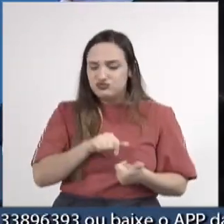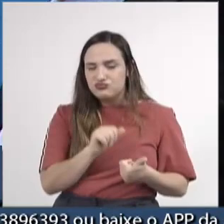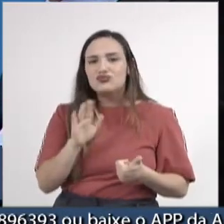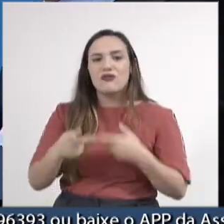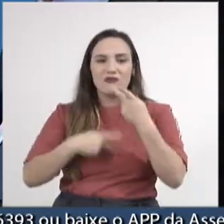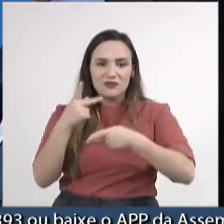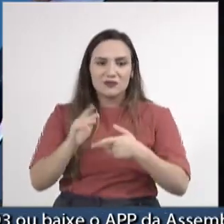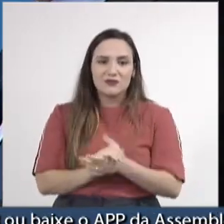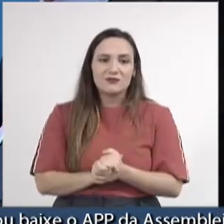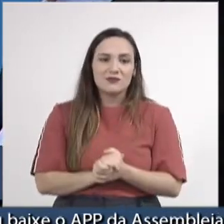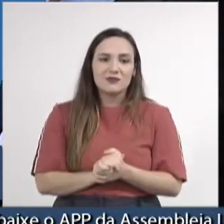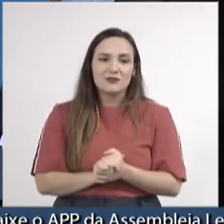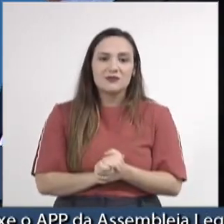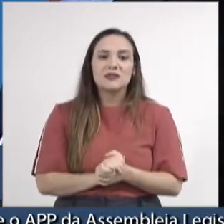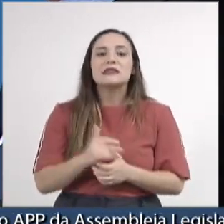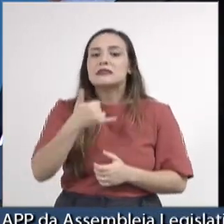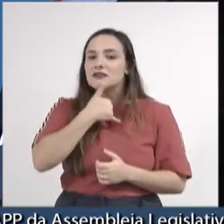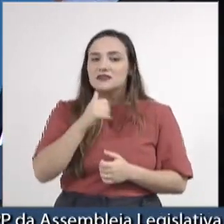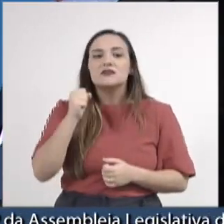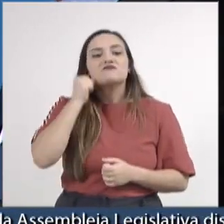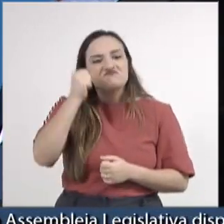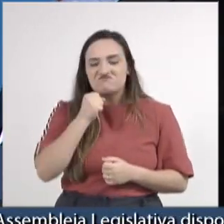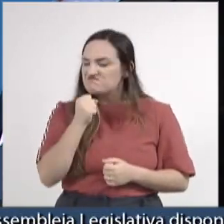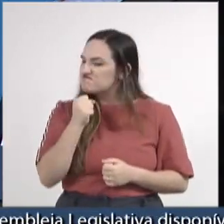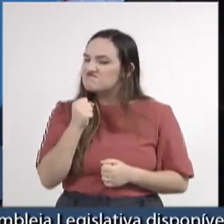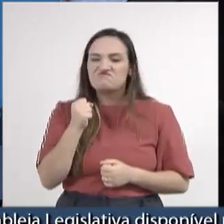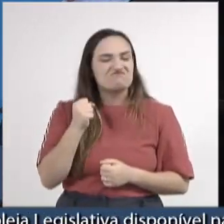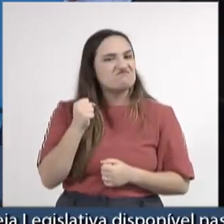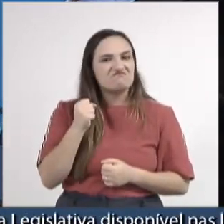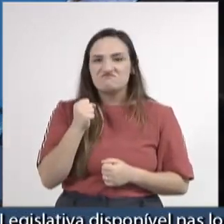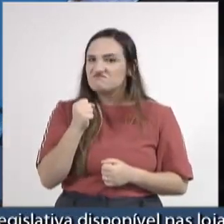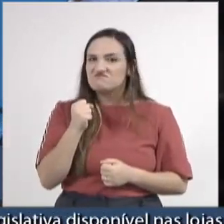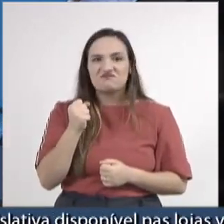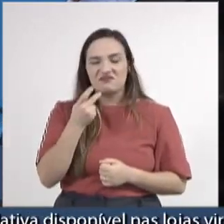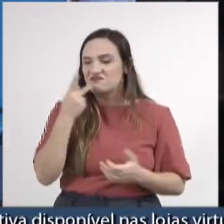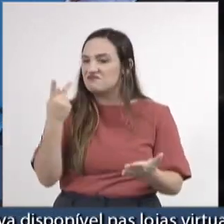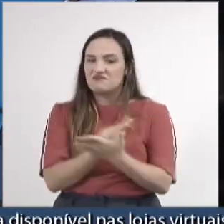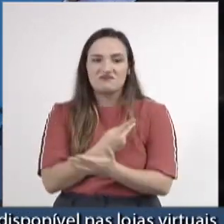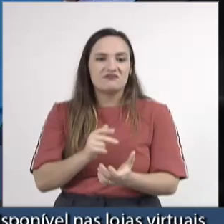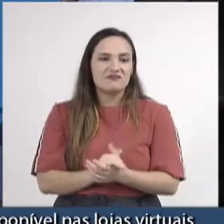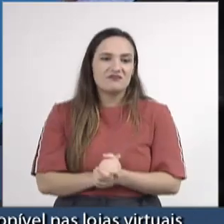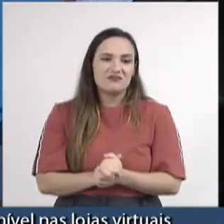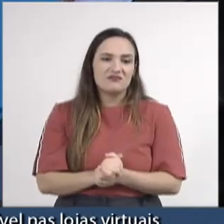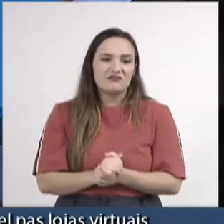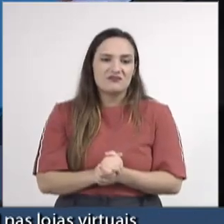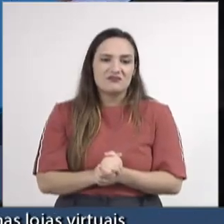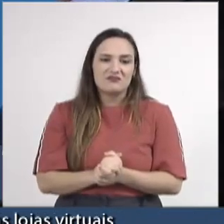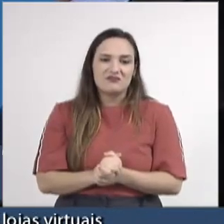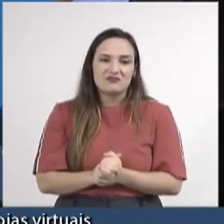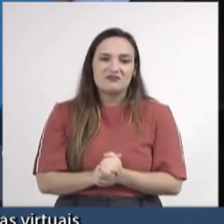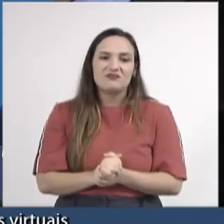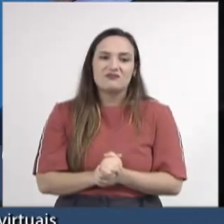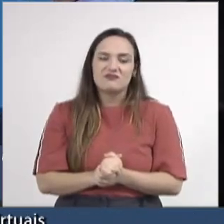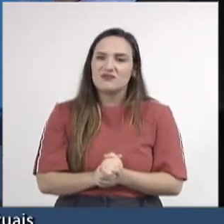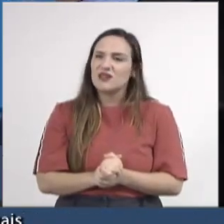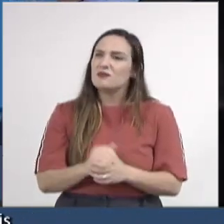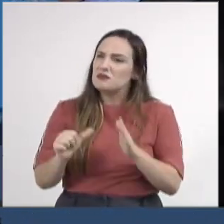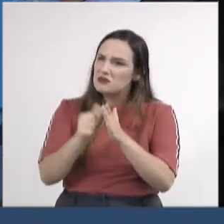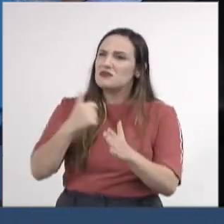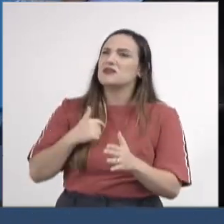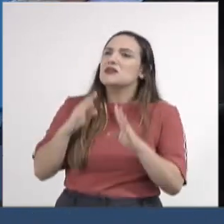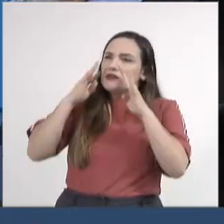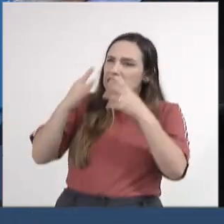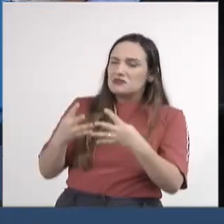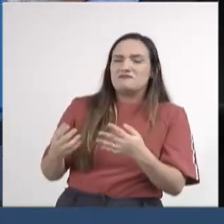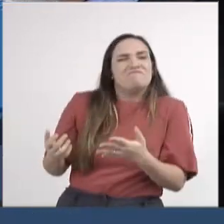infelizmente o senador Magno Malta foi infeliz e pela primeira vez eu ouço algo nessa direção. No